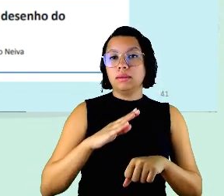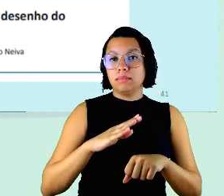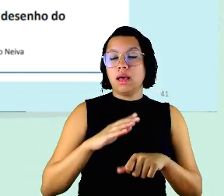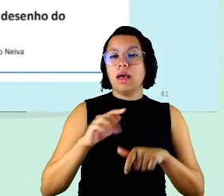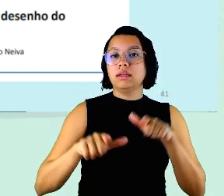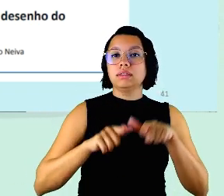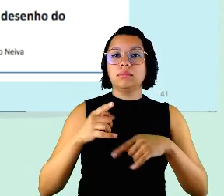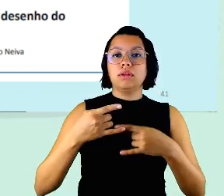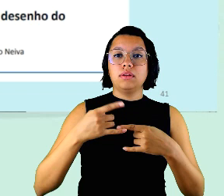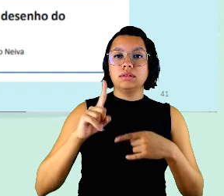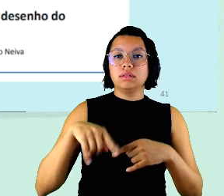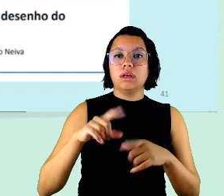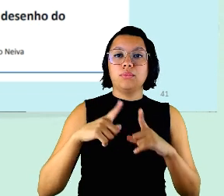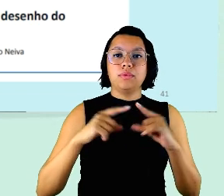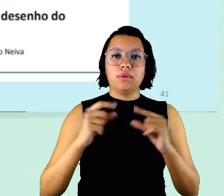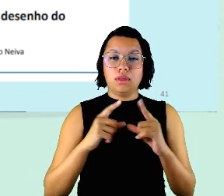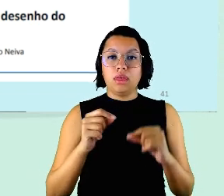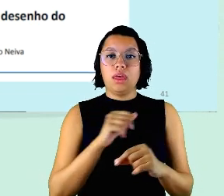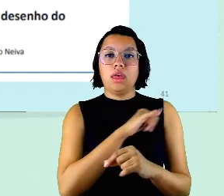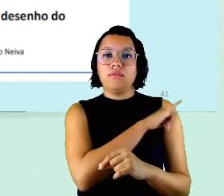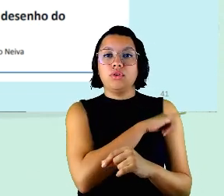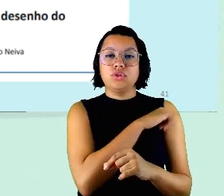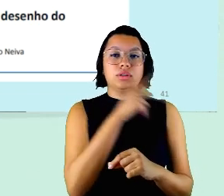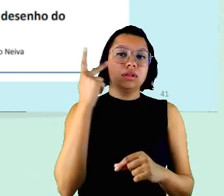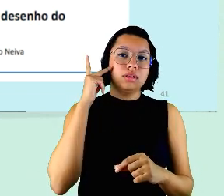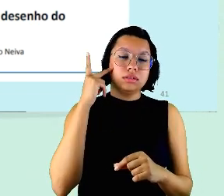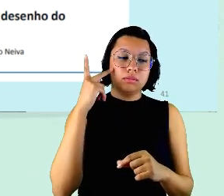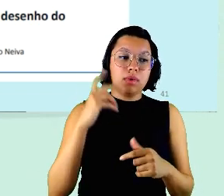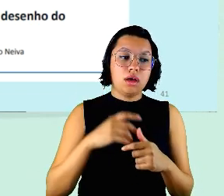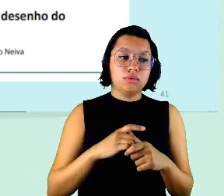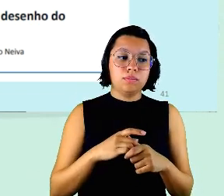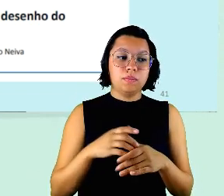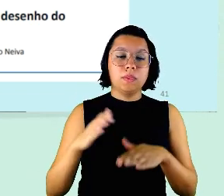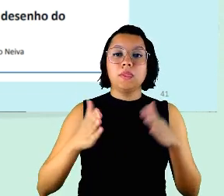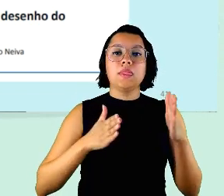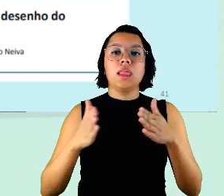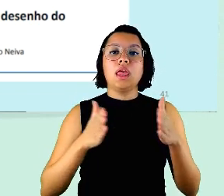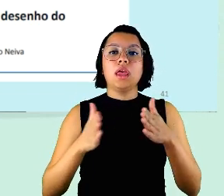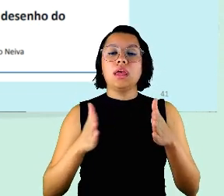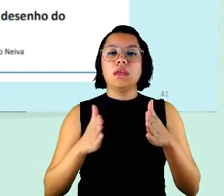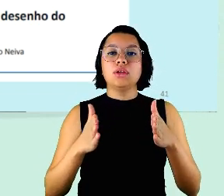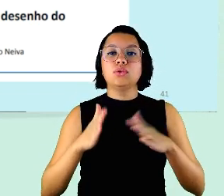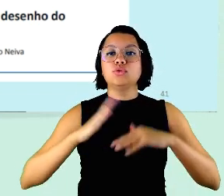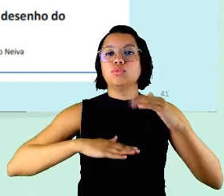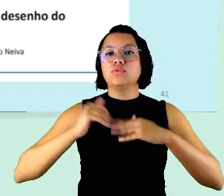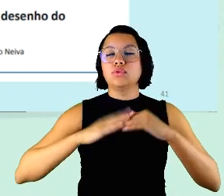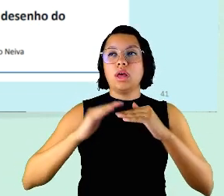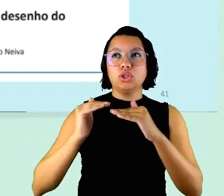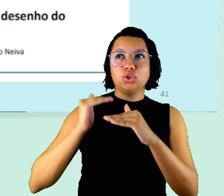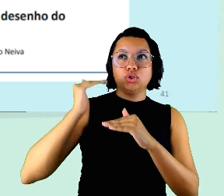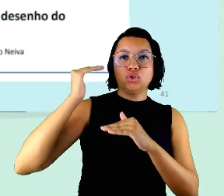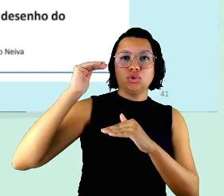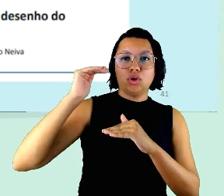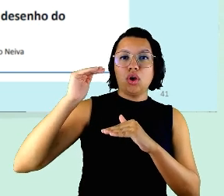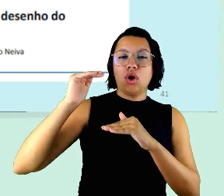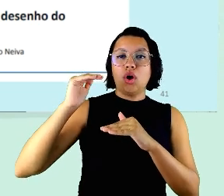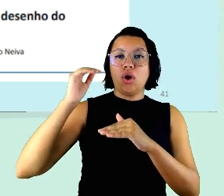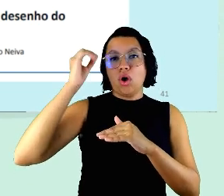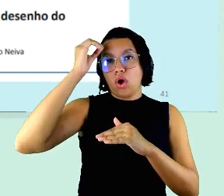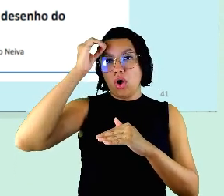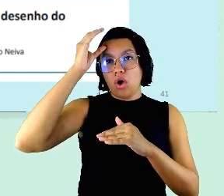e São Paulo e tem e aonde entre os profissionais de maior escolaridade em trabalhos